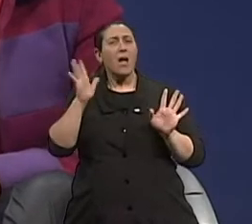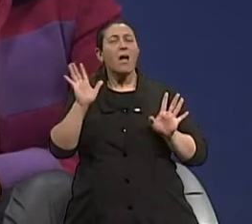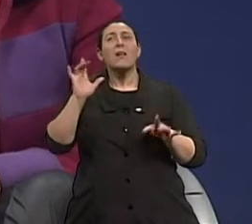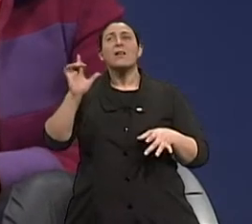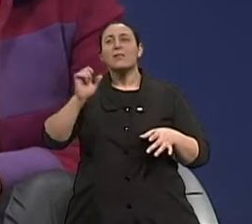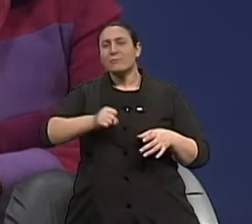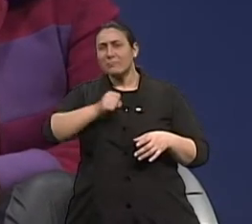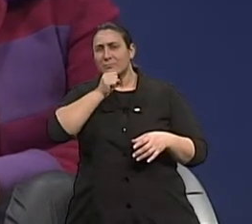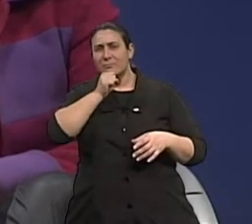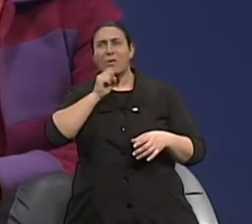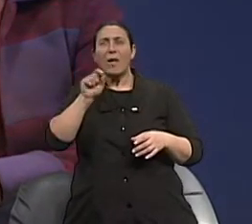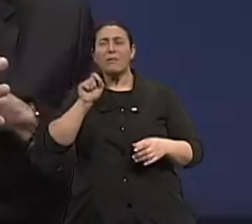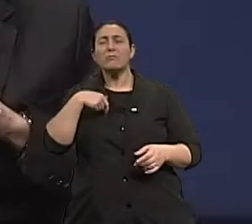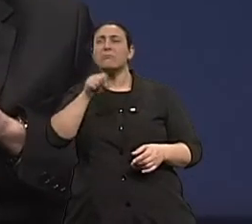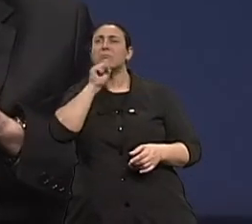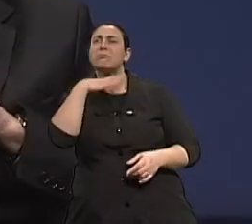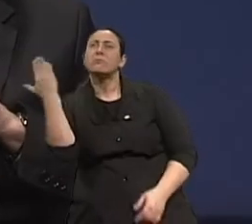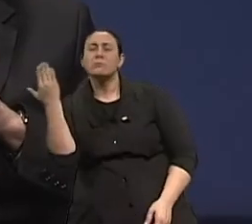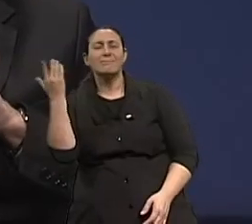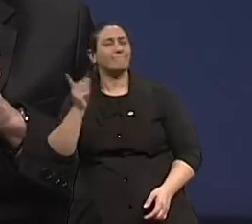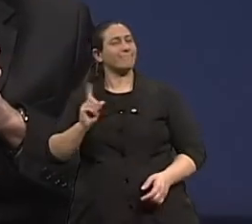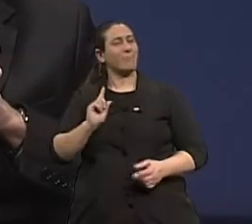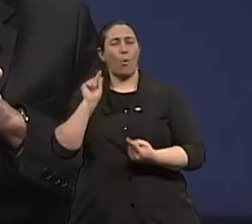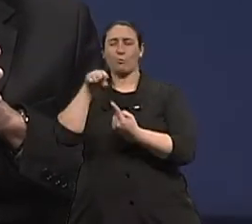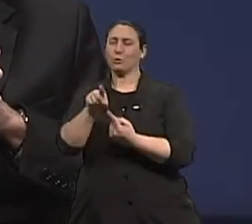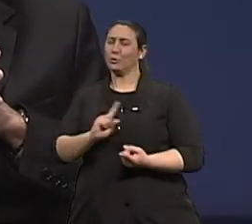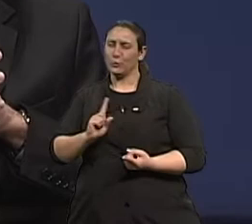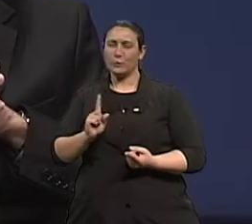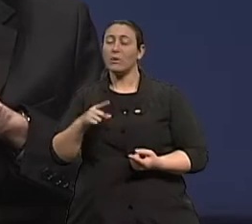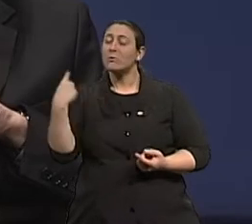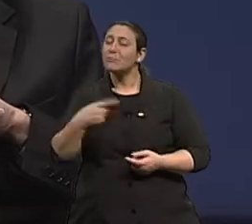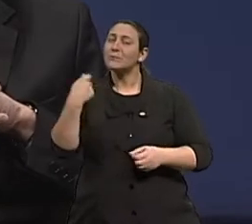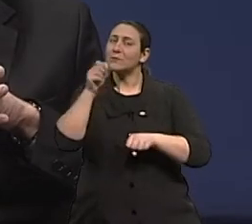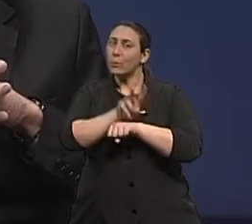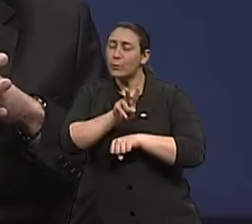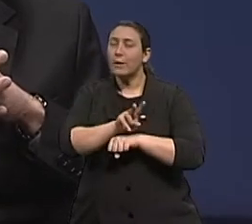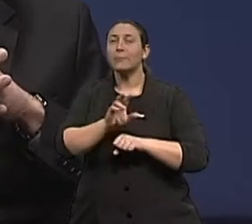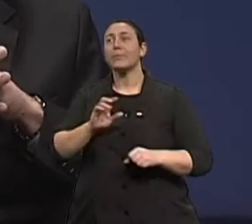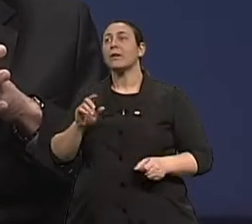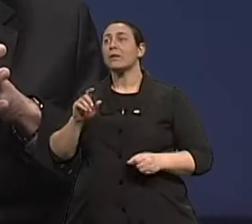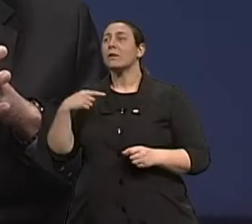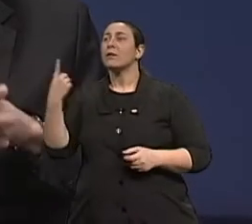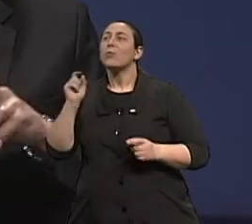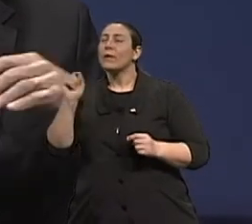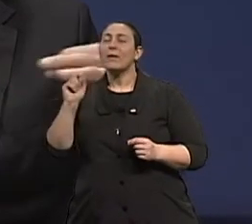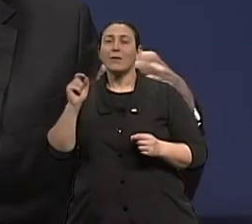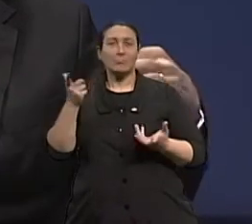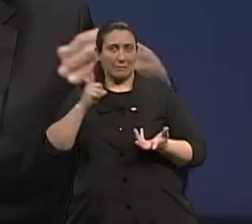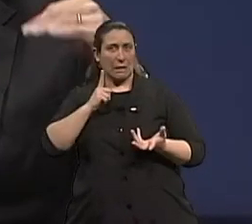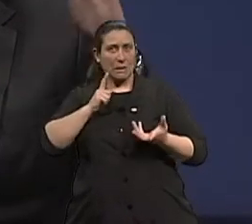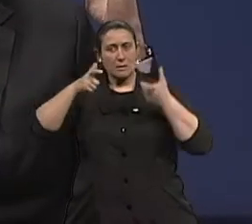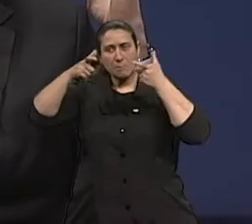essa segunda alternativa eu não quero. Então é pelo estilo de vida, sim, e pelo ambiente. Nós não temos nenhuma receita para que as